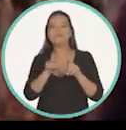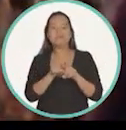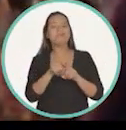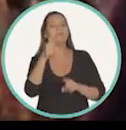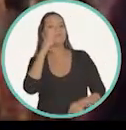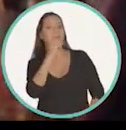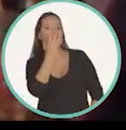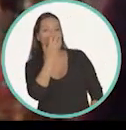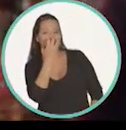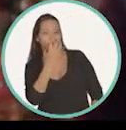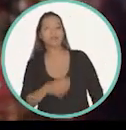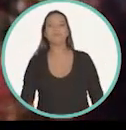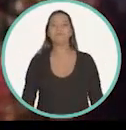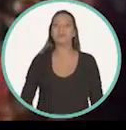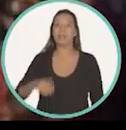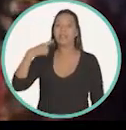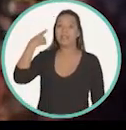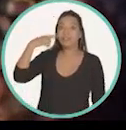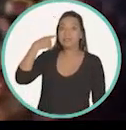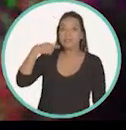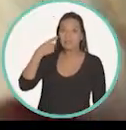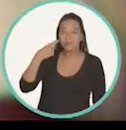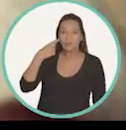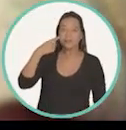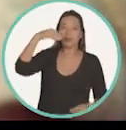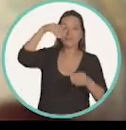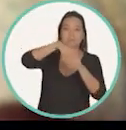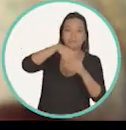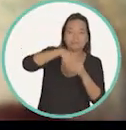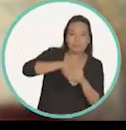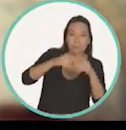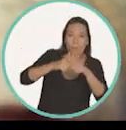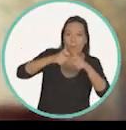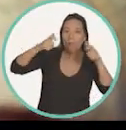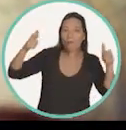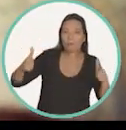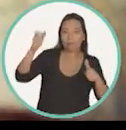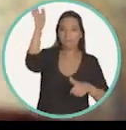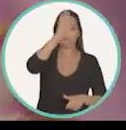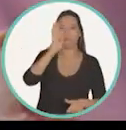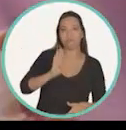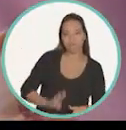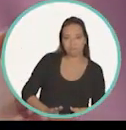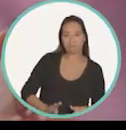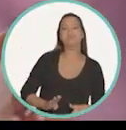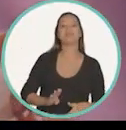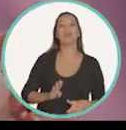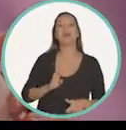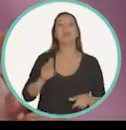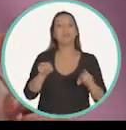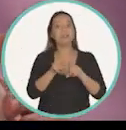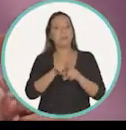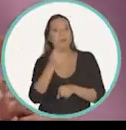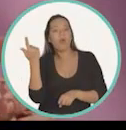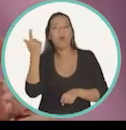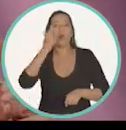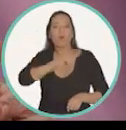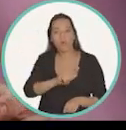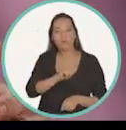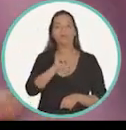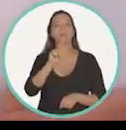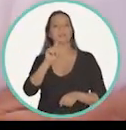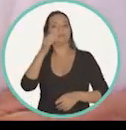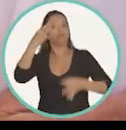Freixo é o deputado mais votado do Brasil. Sempre defendeu os mais pobres, os trabalhadores, e garantiu na